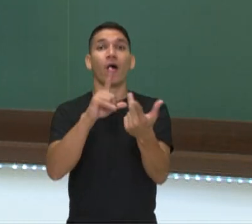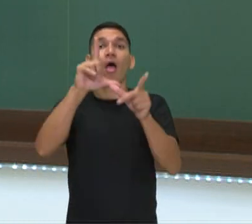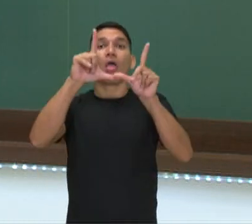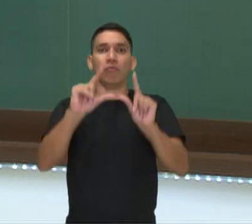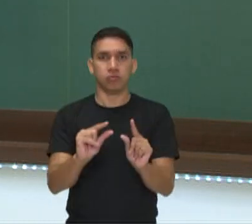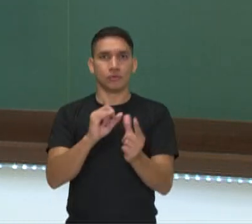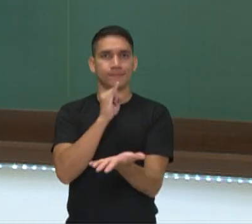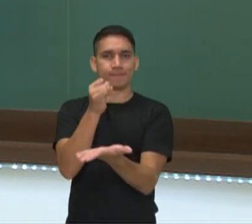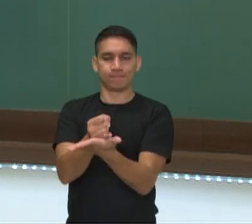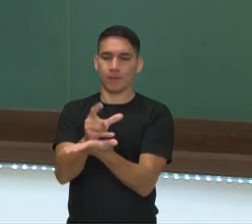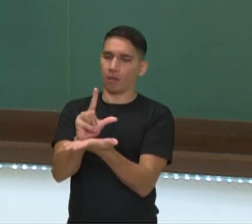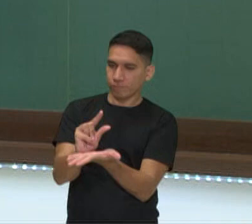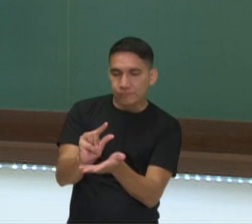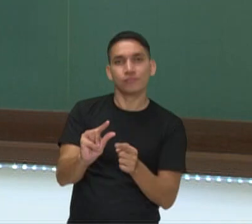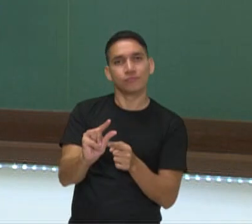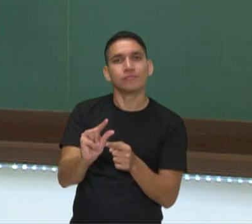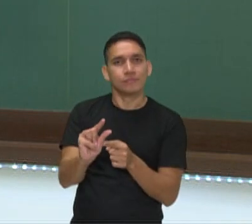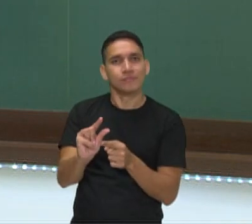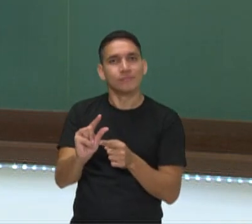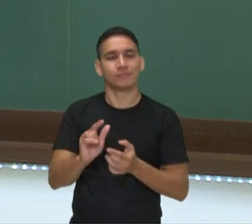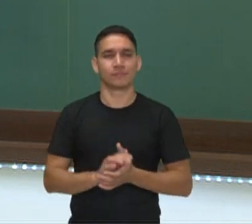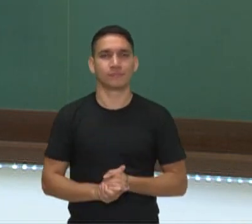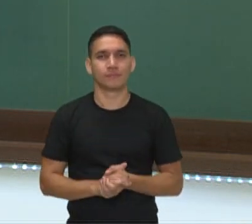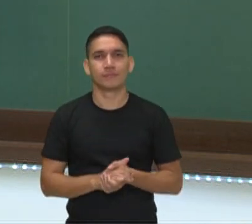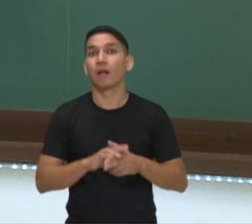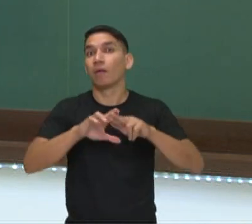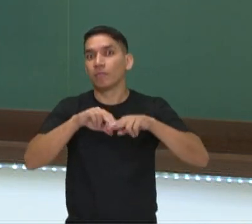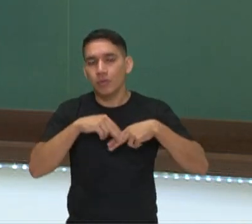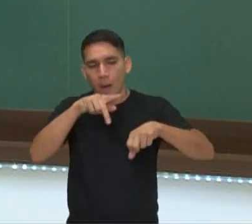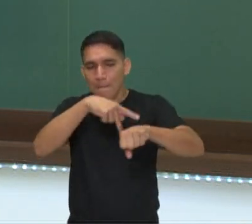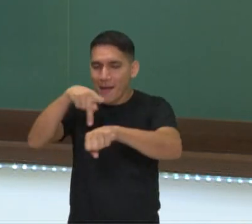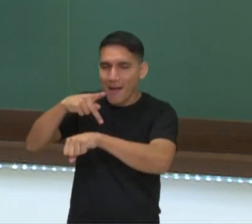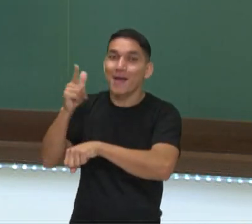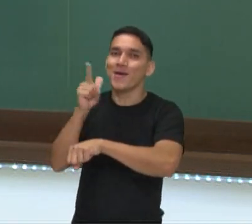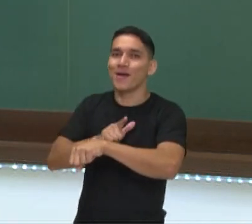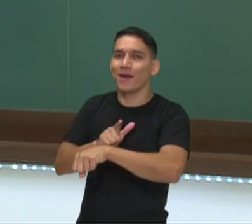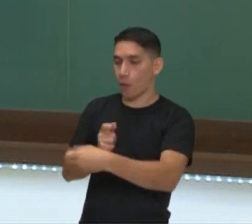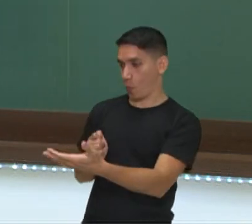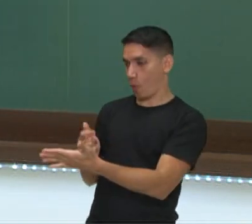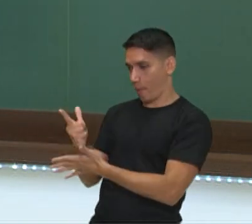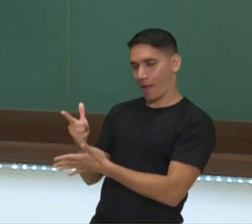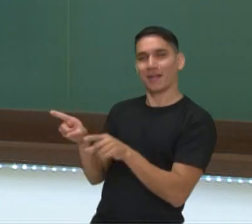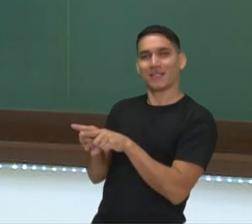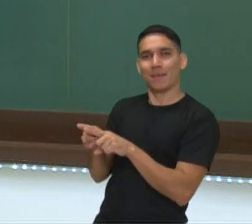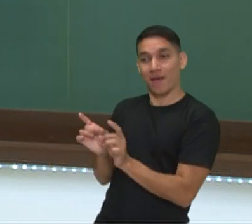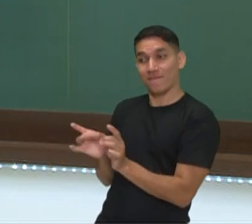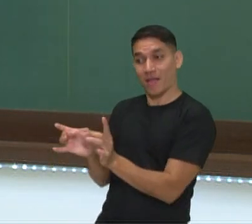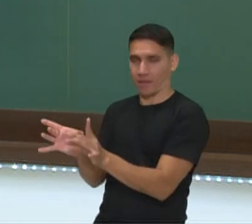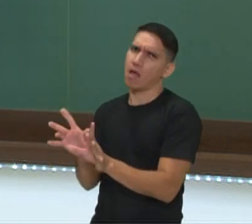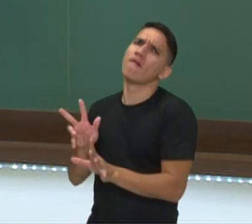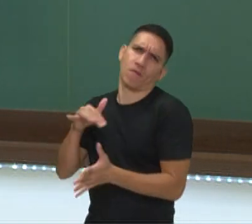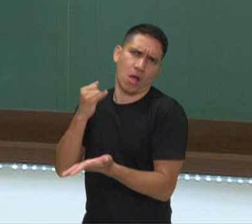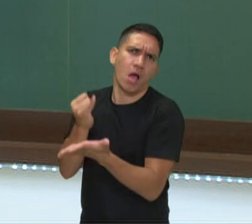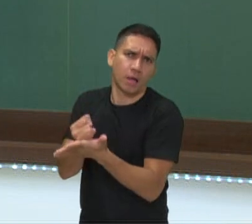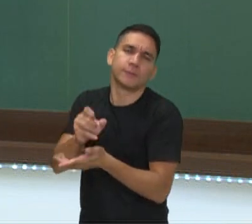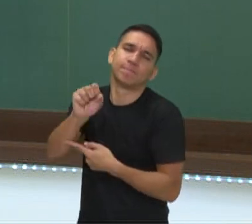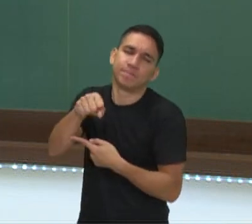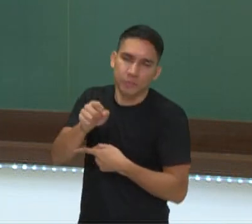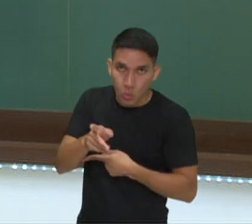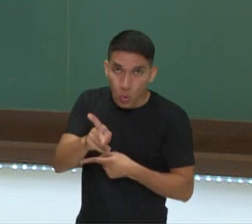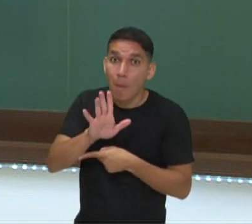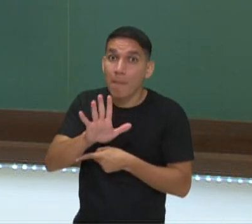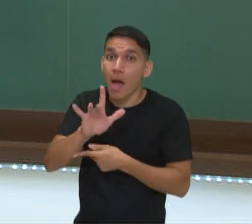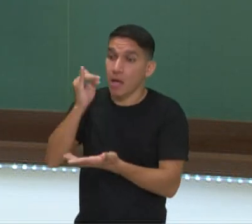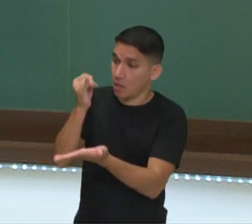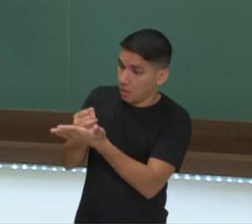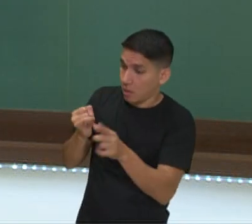Reduzir as tarifas alfandegárias. E aí, os países podem comprar e vender, vai ter o imposto? Vai ter, só que é um